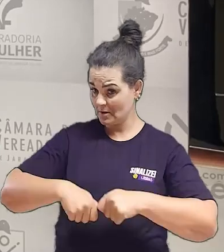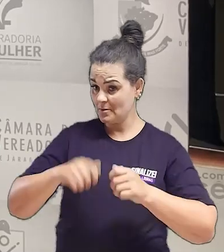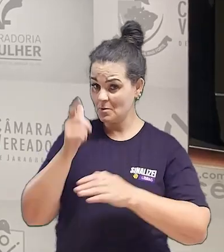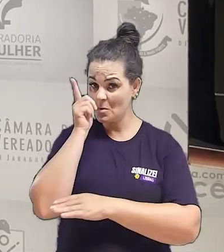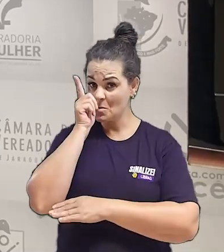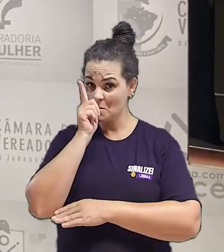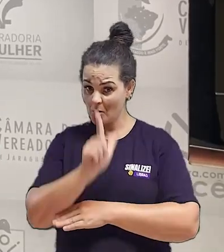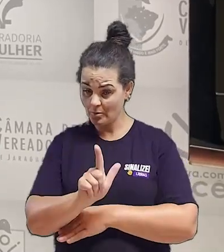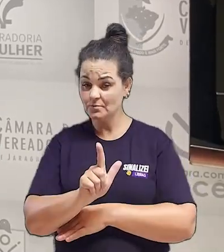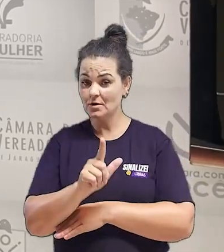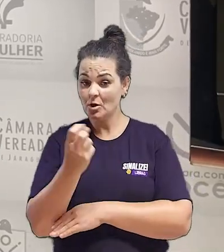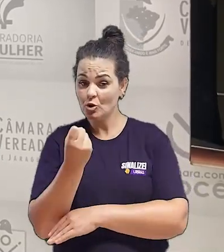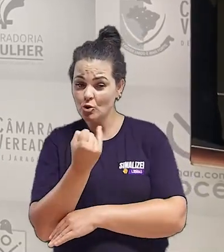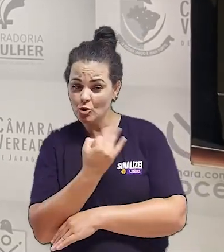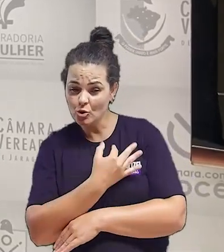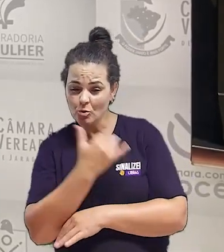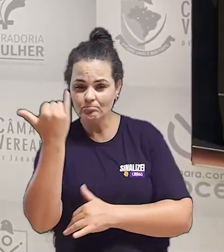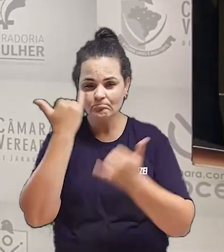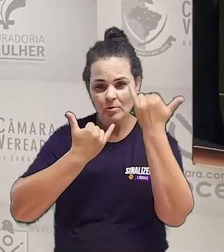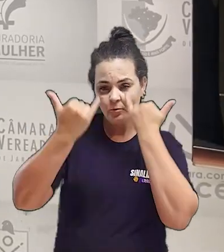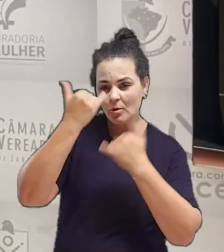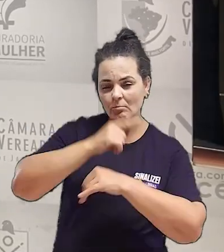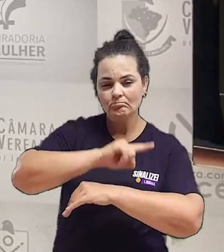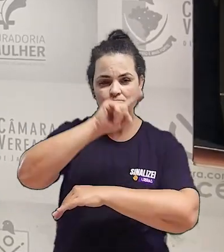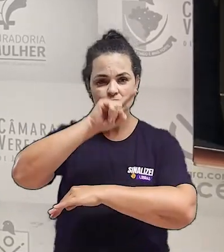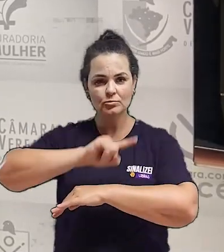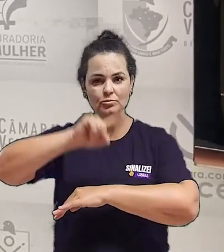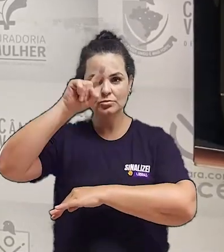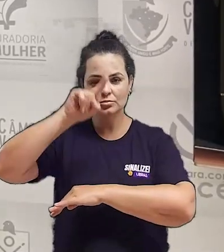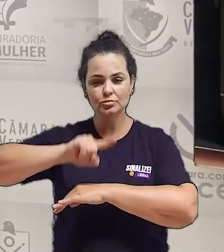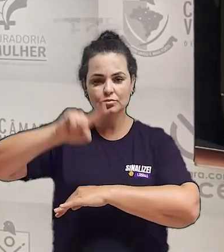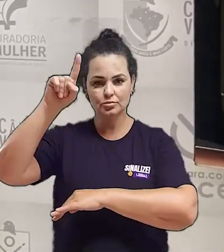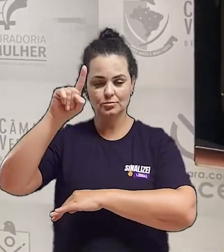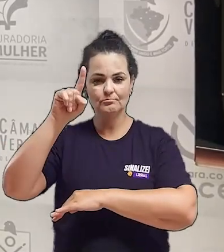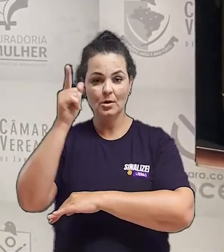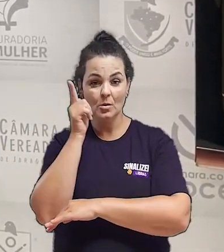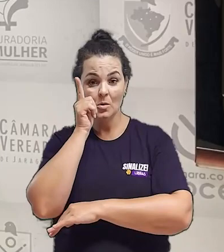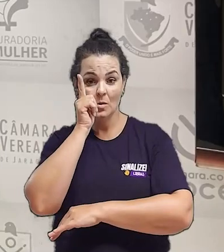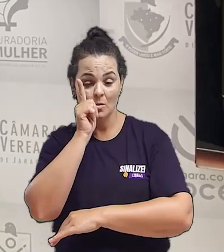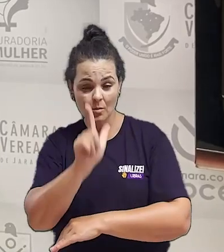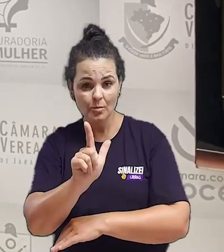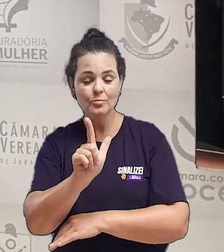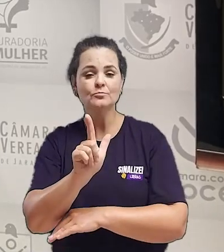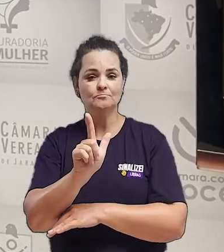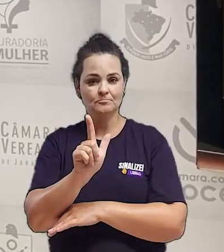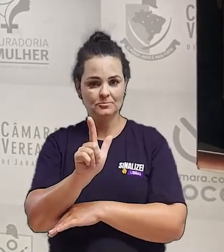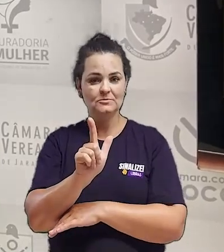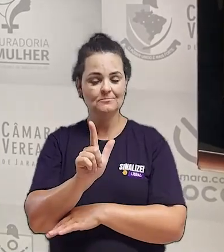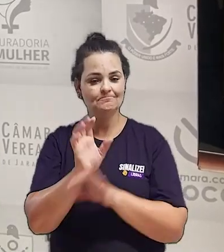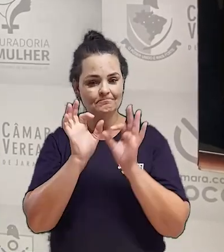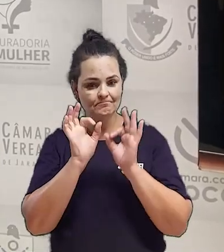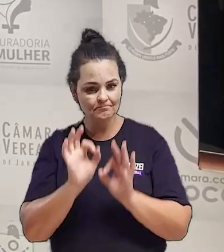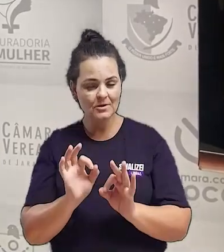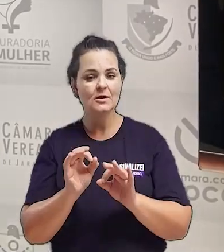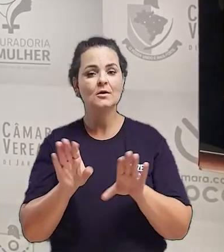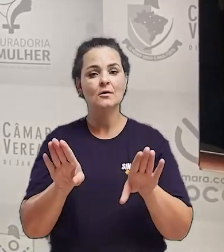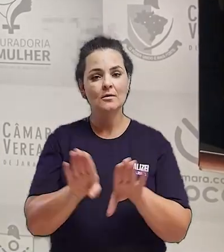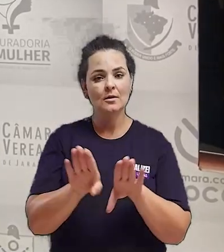conseguir estatísticas melhores de garantias e de, de fato,